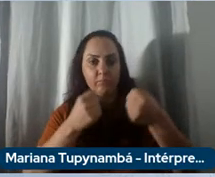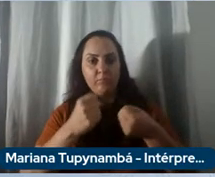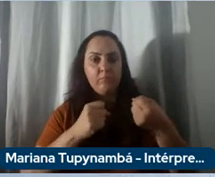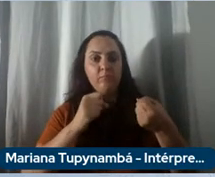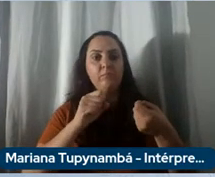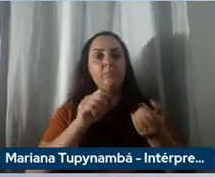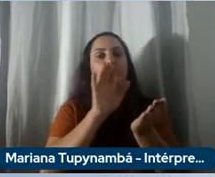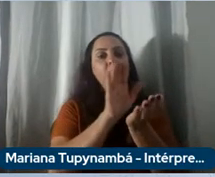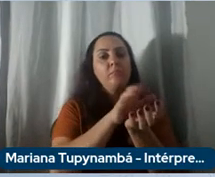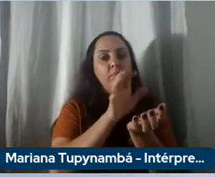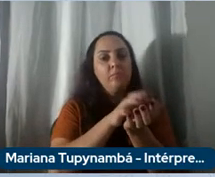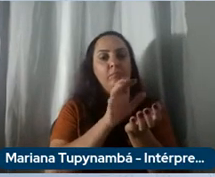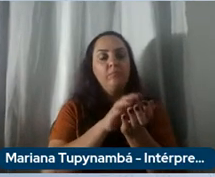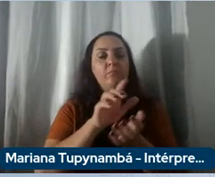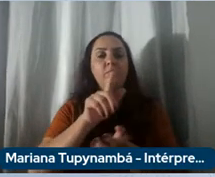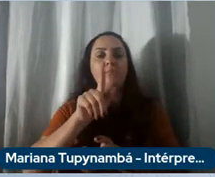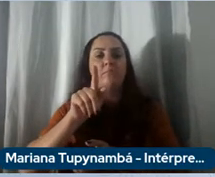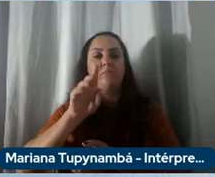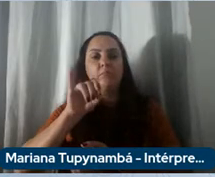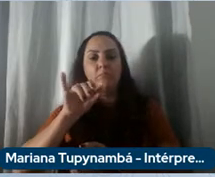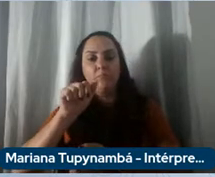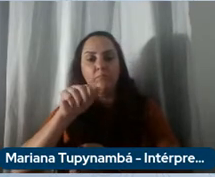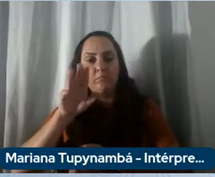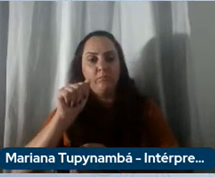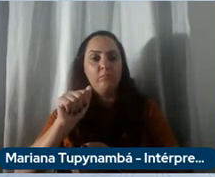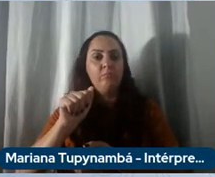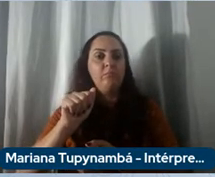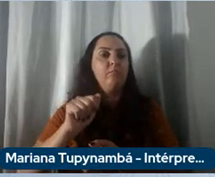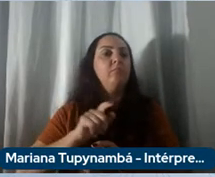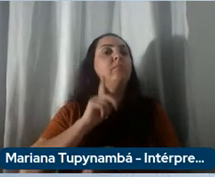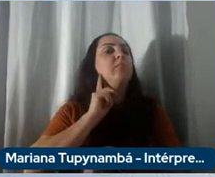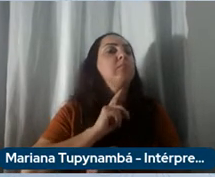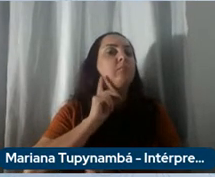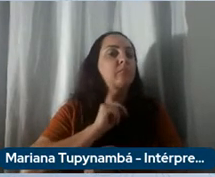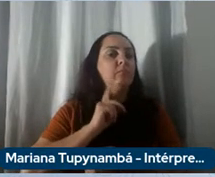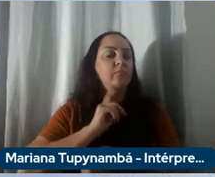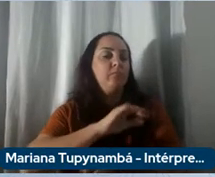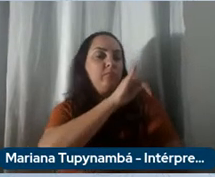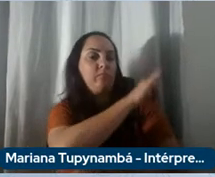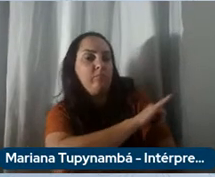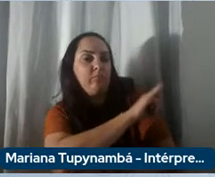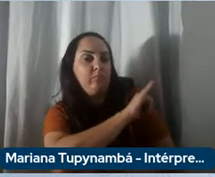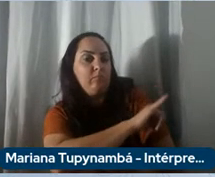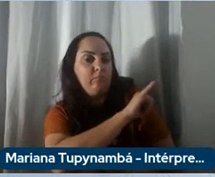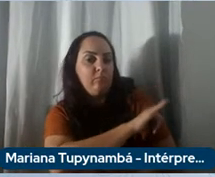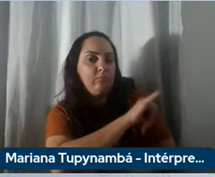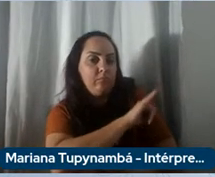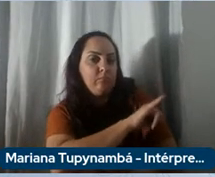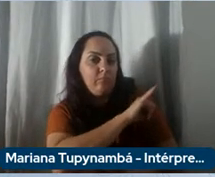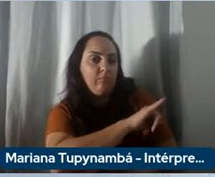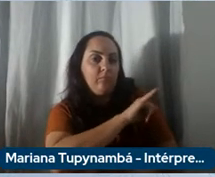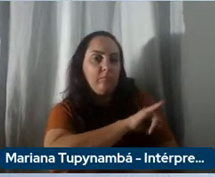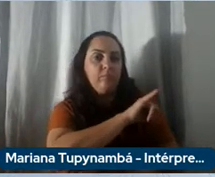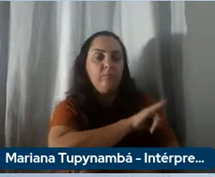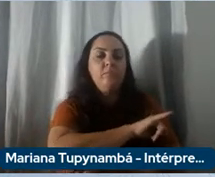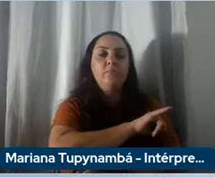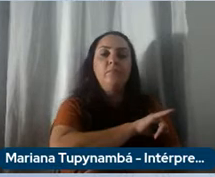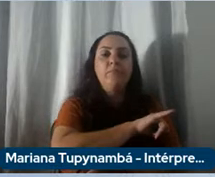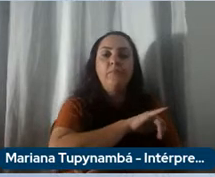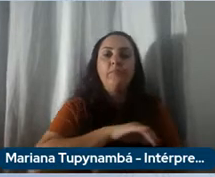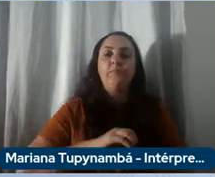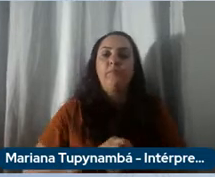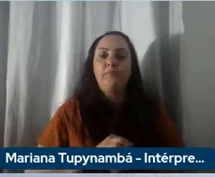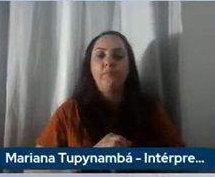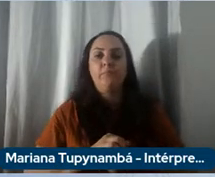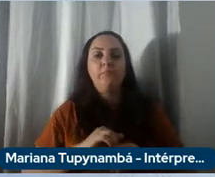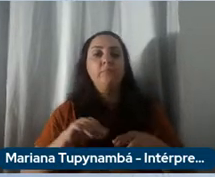conhecem, acredito muito bem, em Betim, no estado de Rio de Janeiro em Porto Real, na província de Córdoba, na cidade de Córdoba